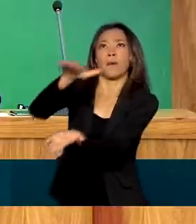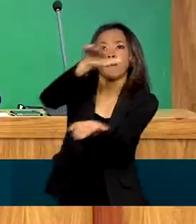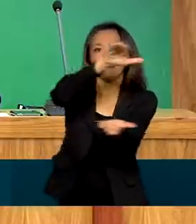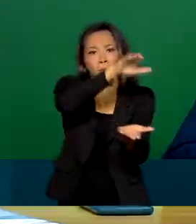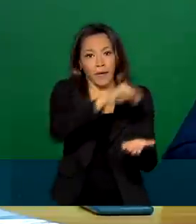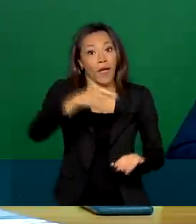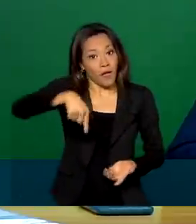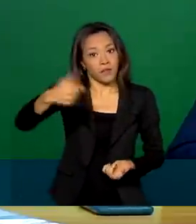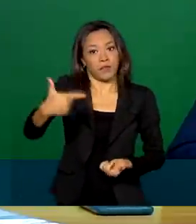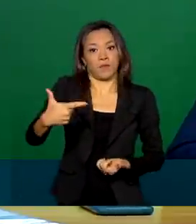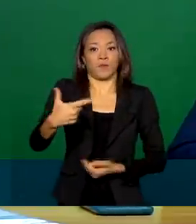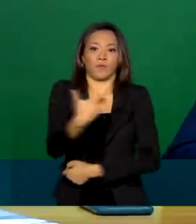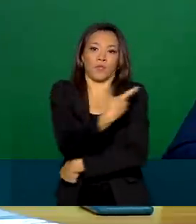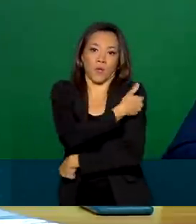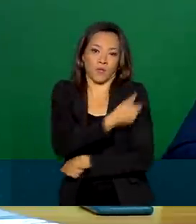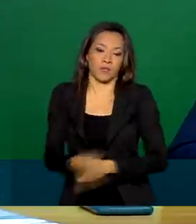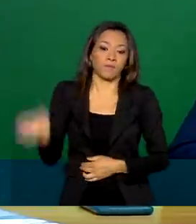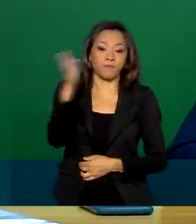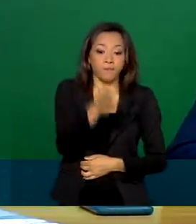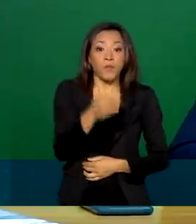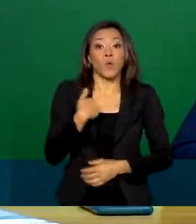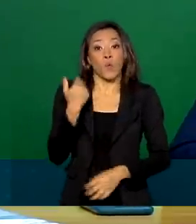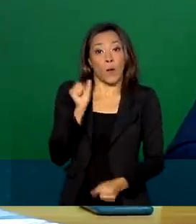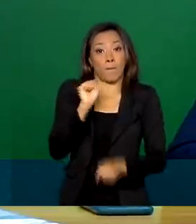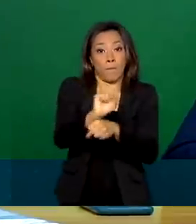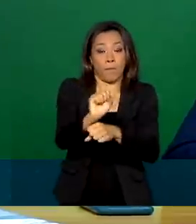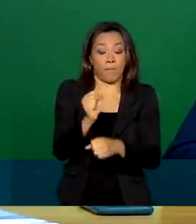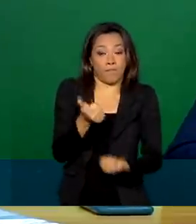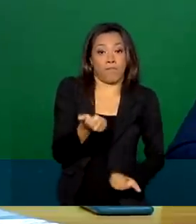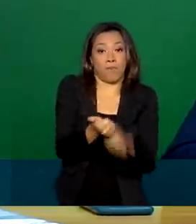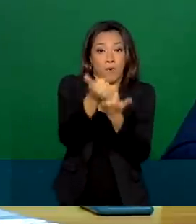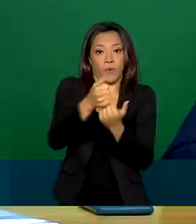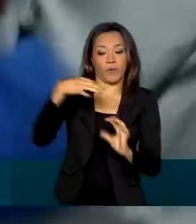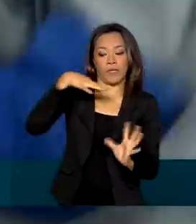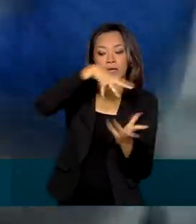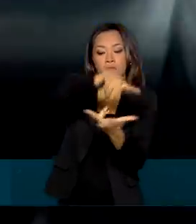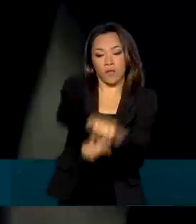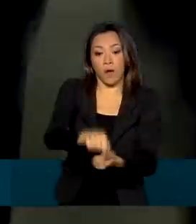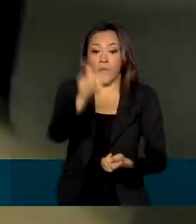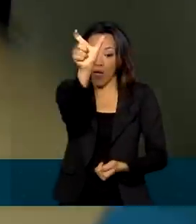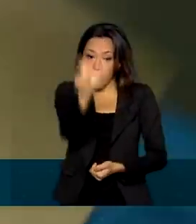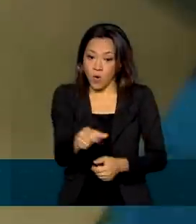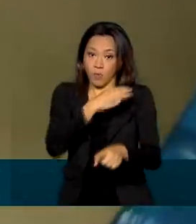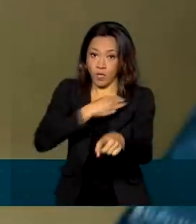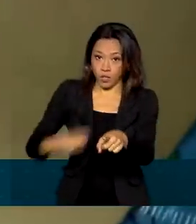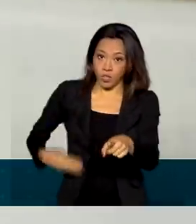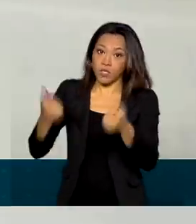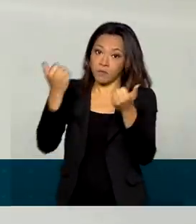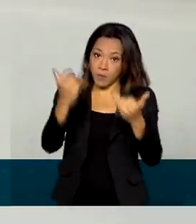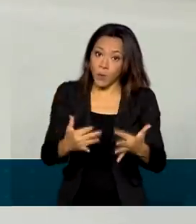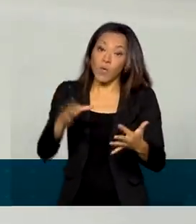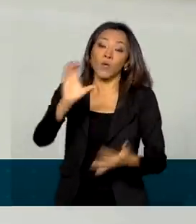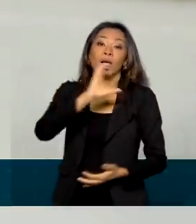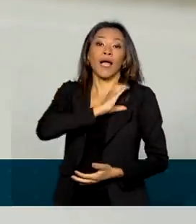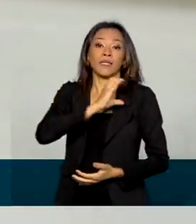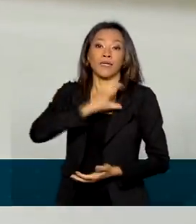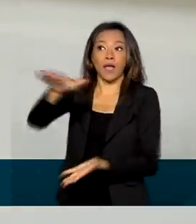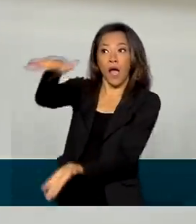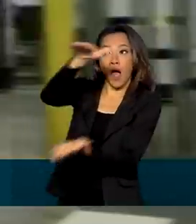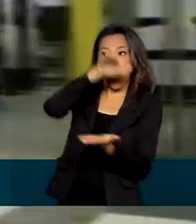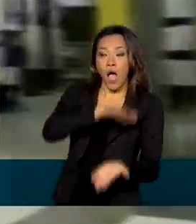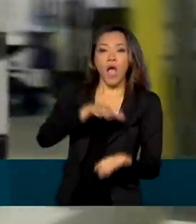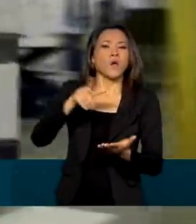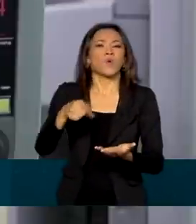segunda dose. Sobre ajuda internacional, o ministro Queiroga informou que o Canadá enviou 13 carretas com